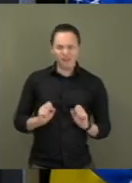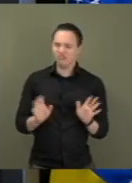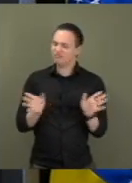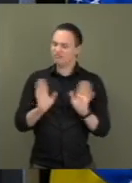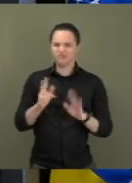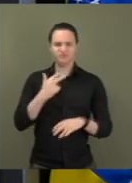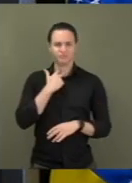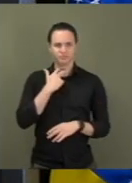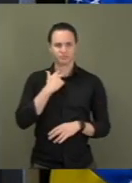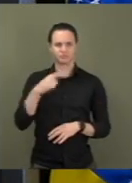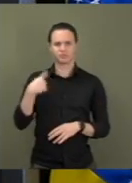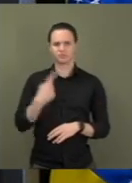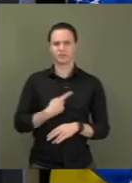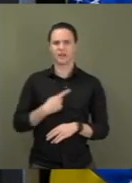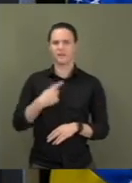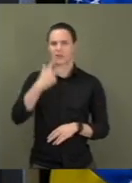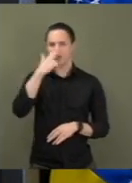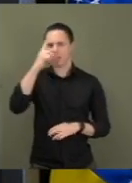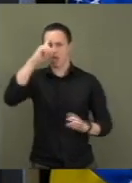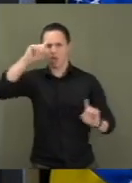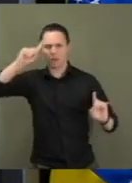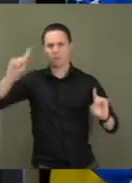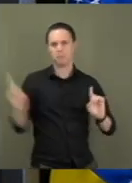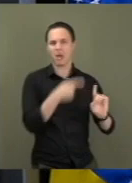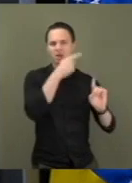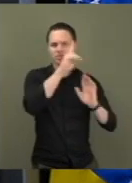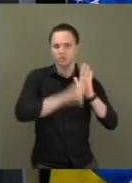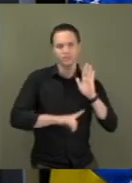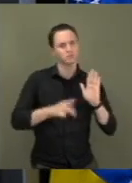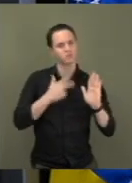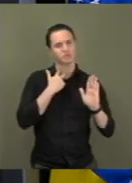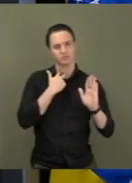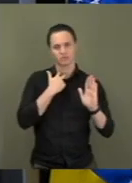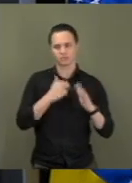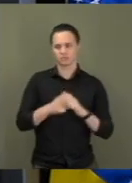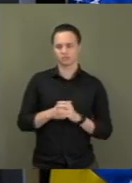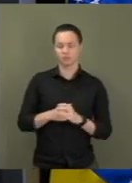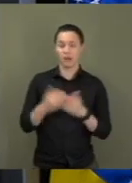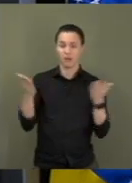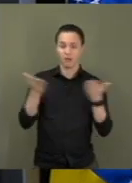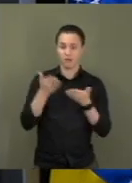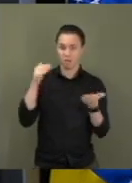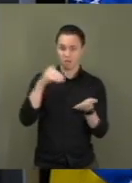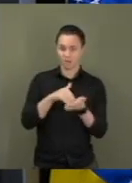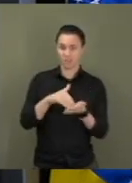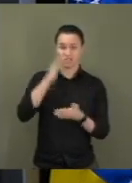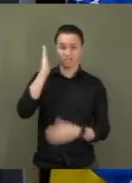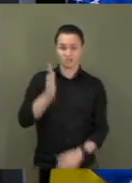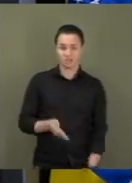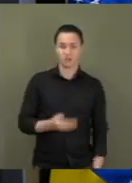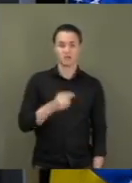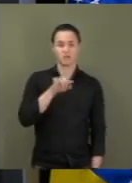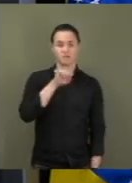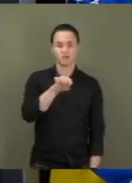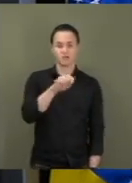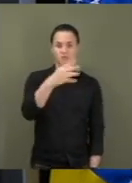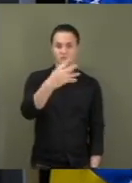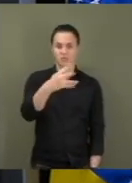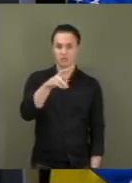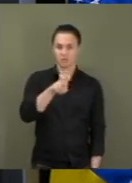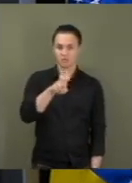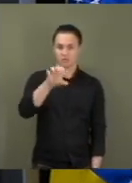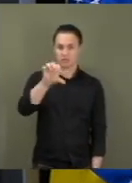vilipêndio aos direitos. Até agora foram realizadas 1.459